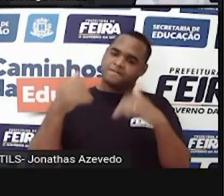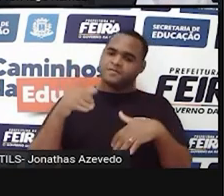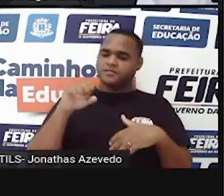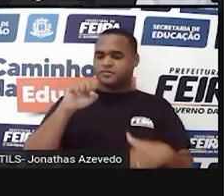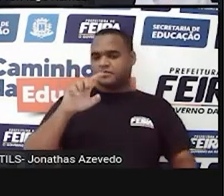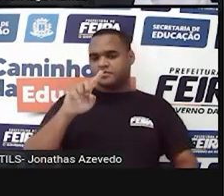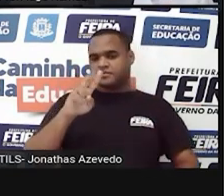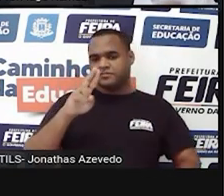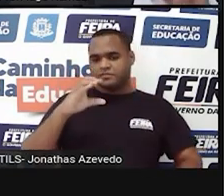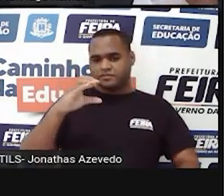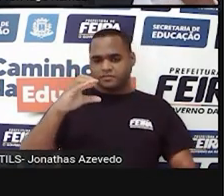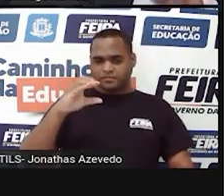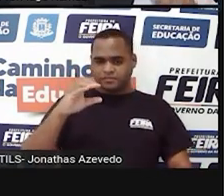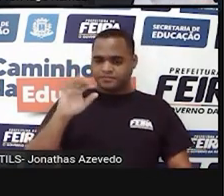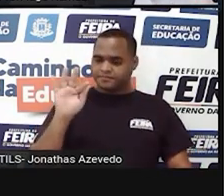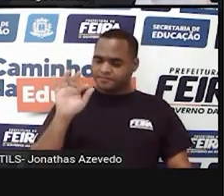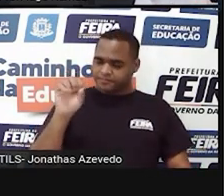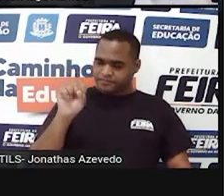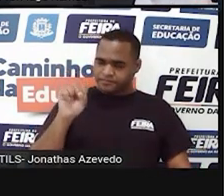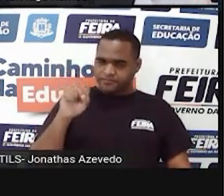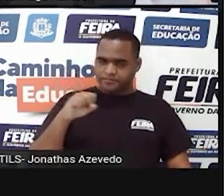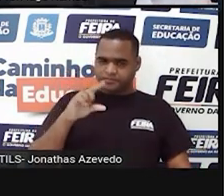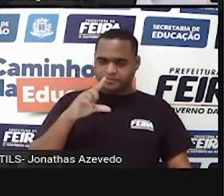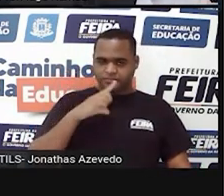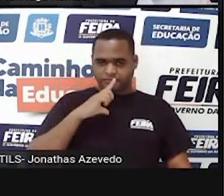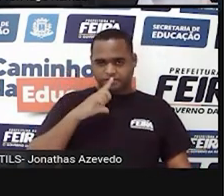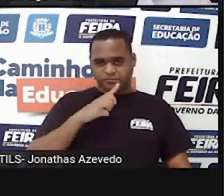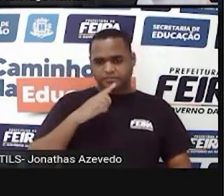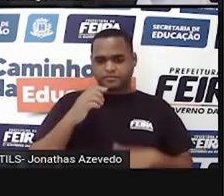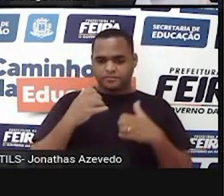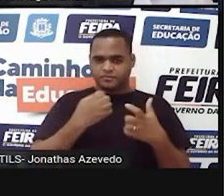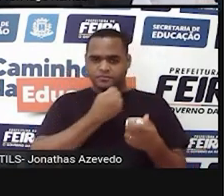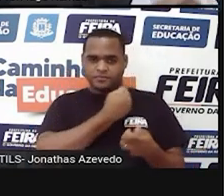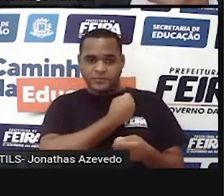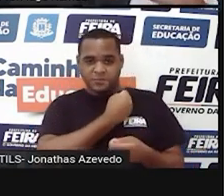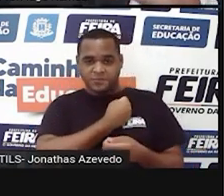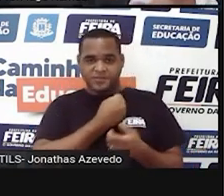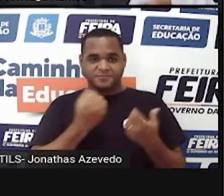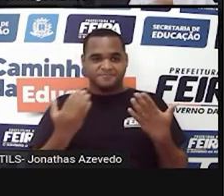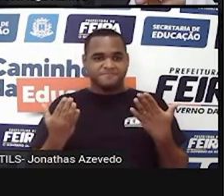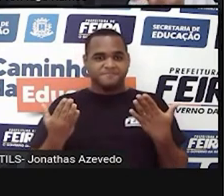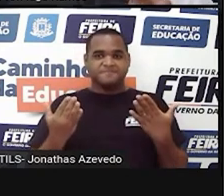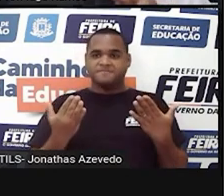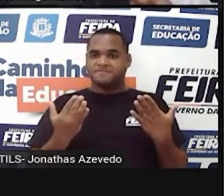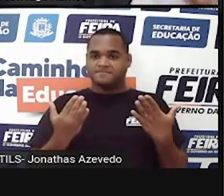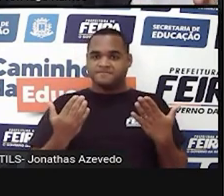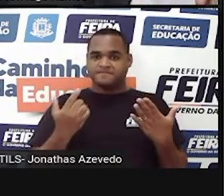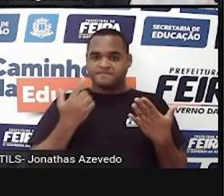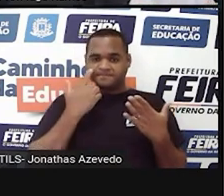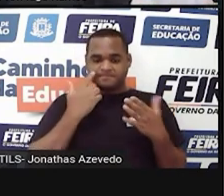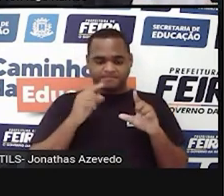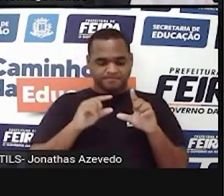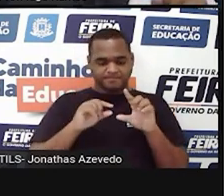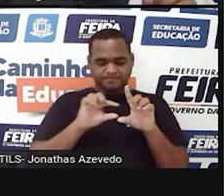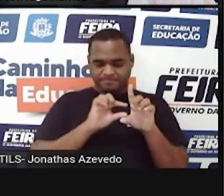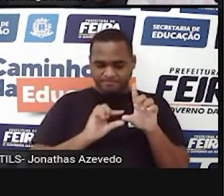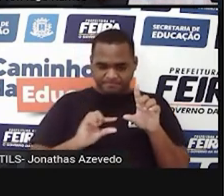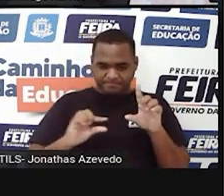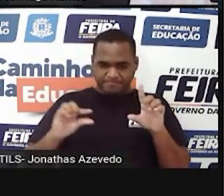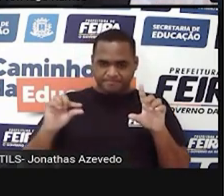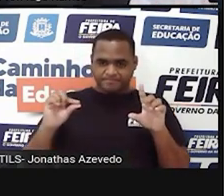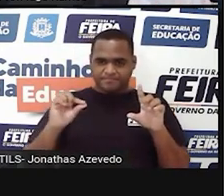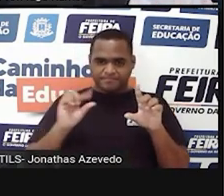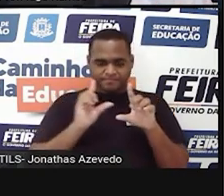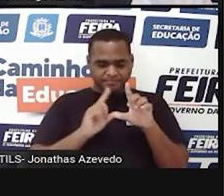Feira de Santana, você procura essa aula pelo número, certo? E lá na descrição da aula vai ter